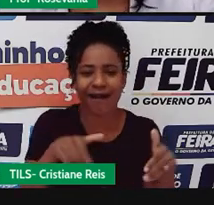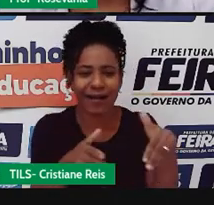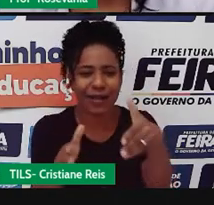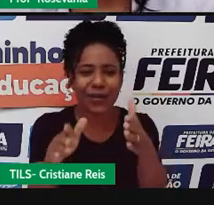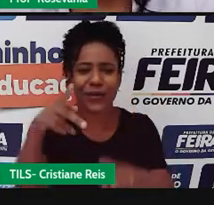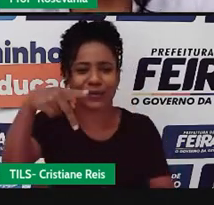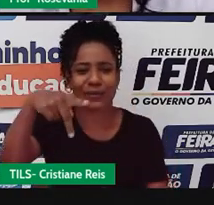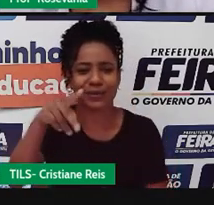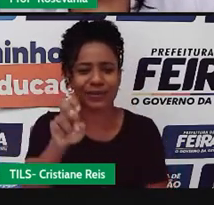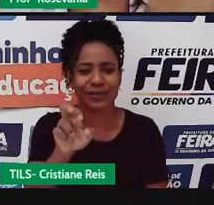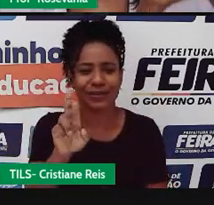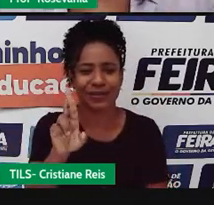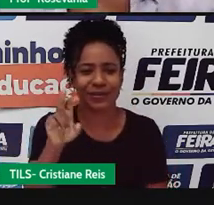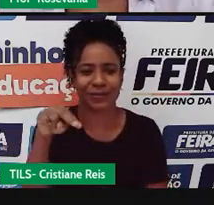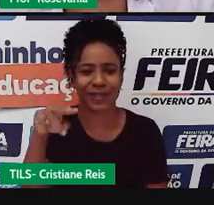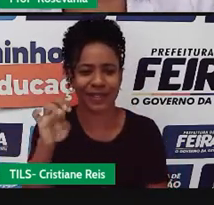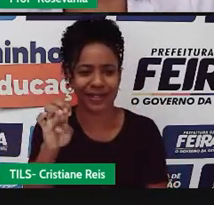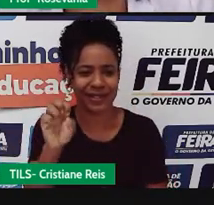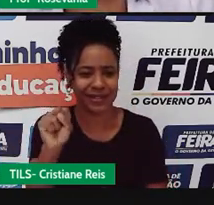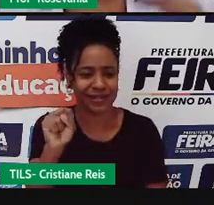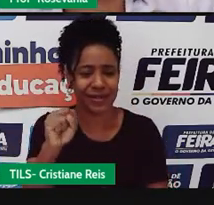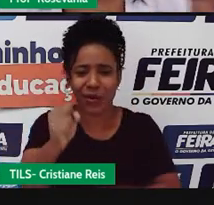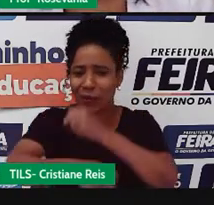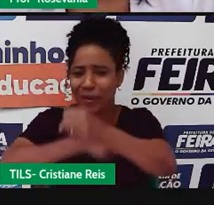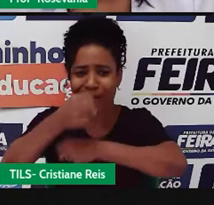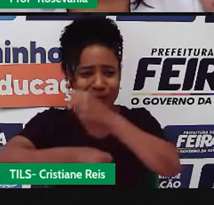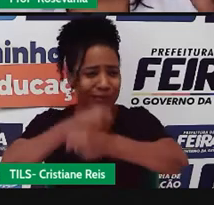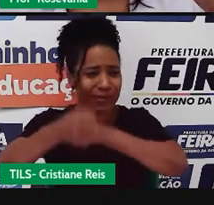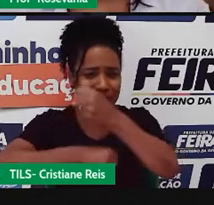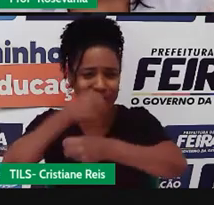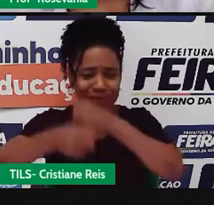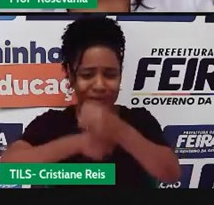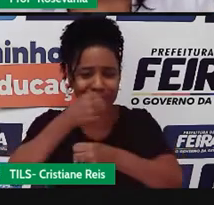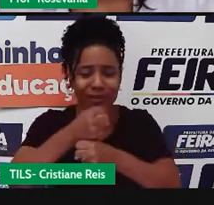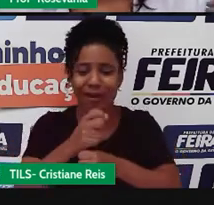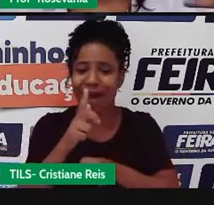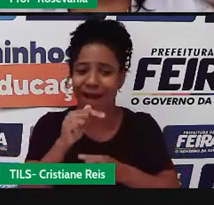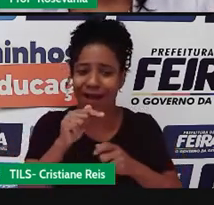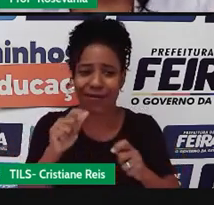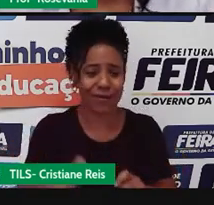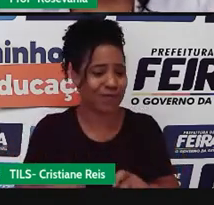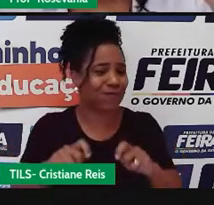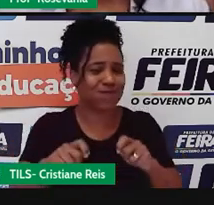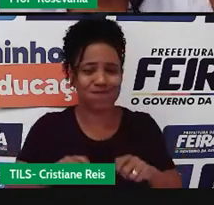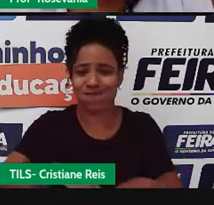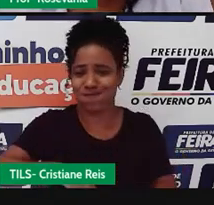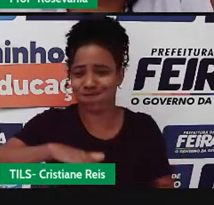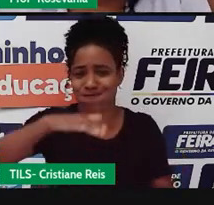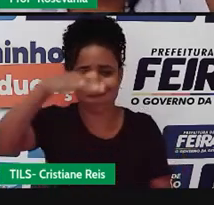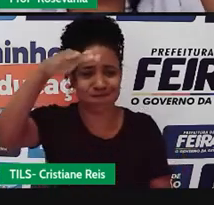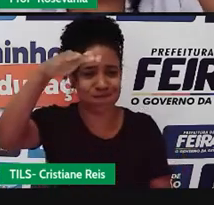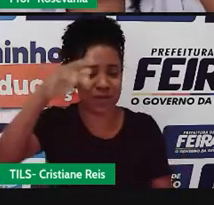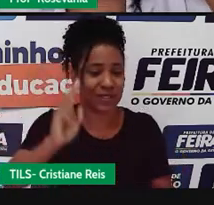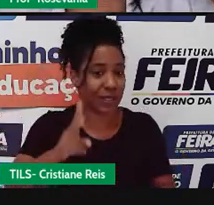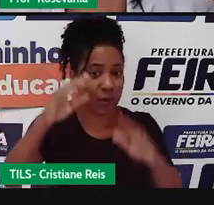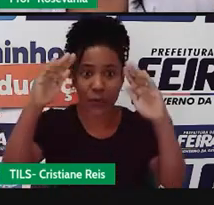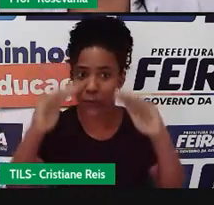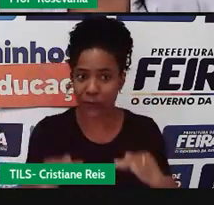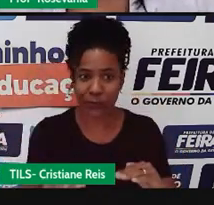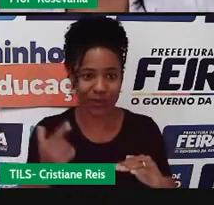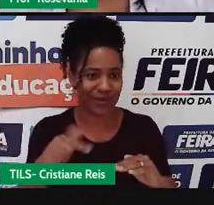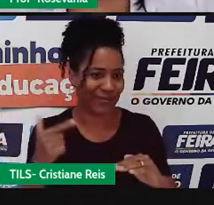pode ter o volume reduzido, até um processo de assoreamento, né, nesse, né, porque a degradação ambiental é visível,